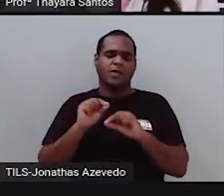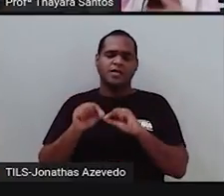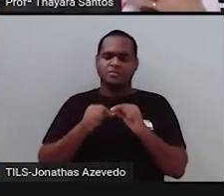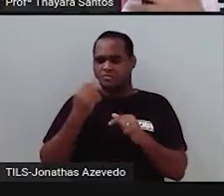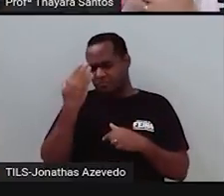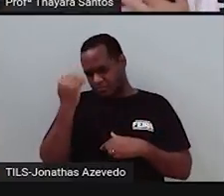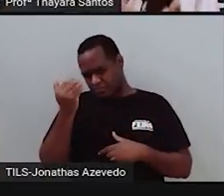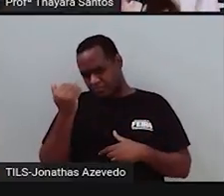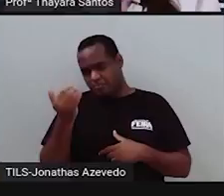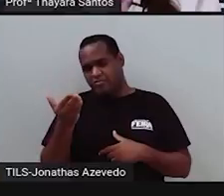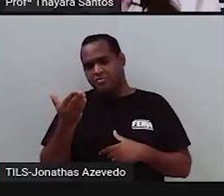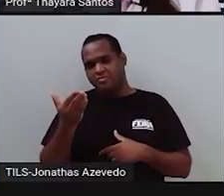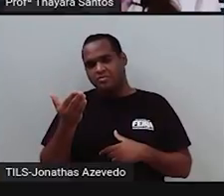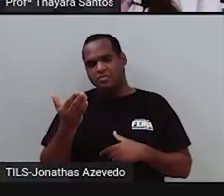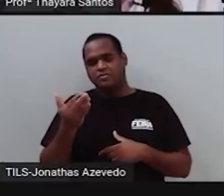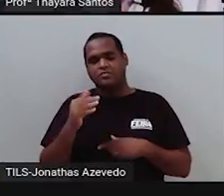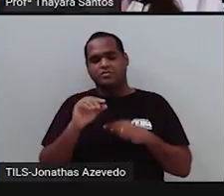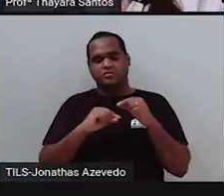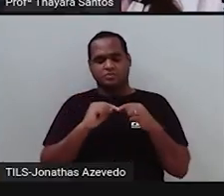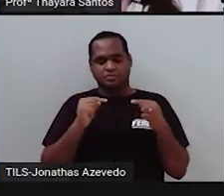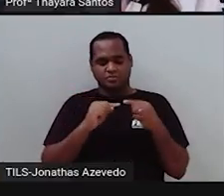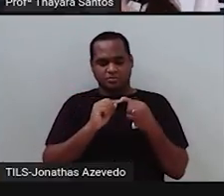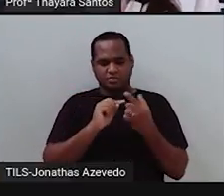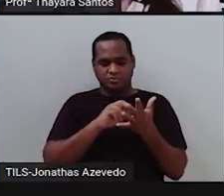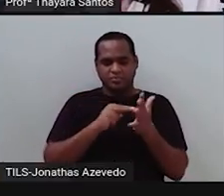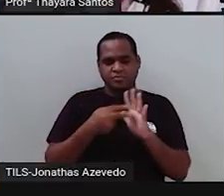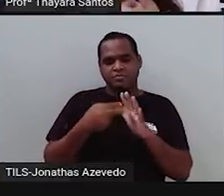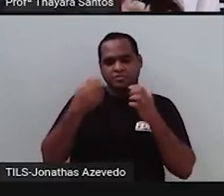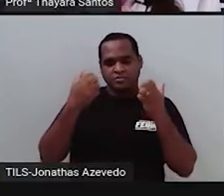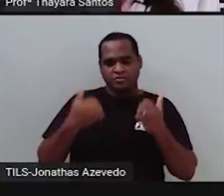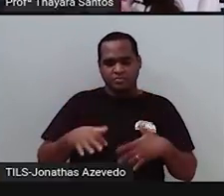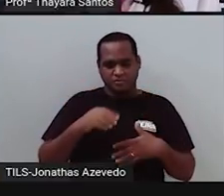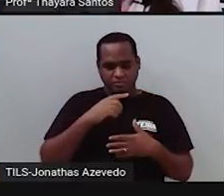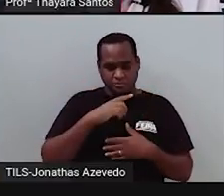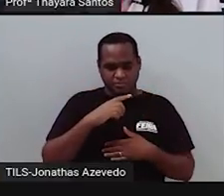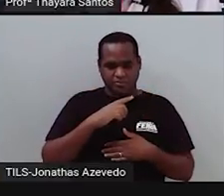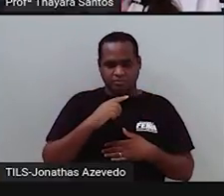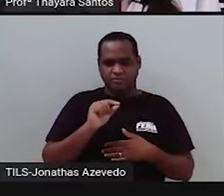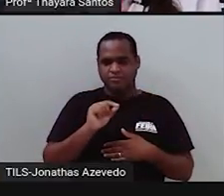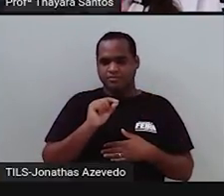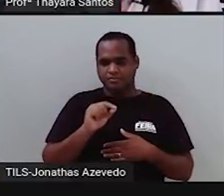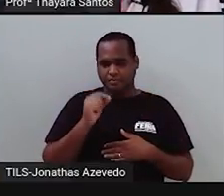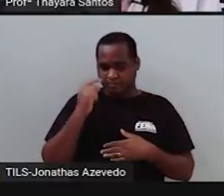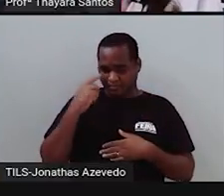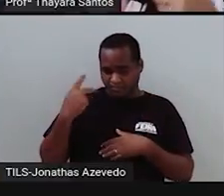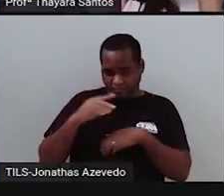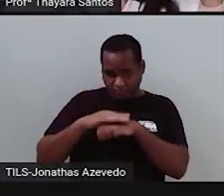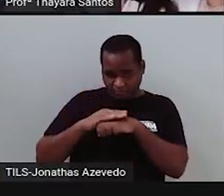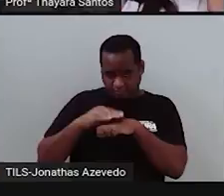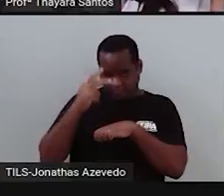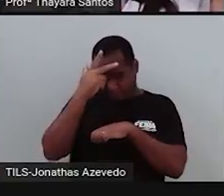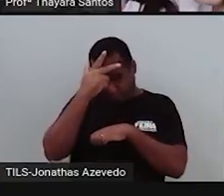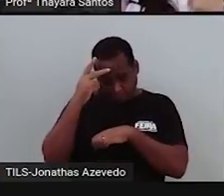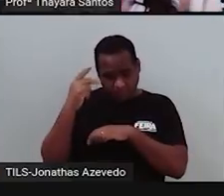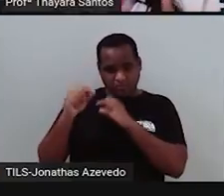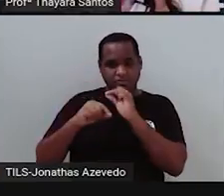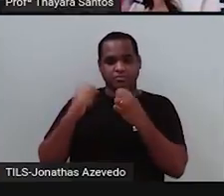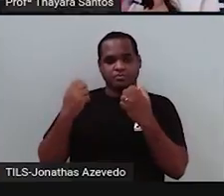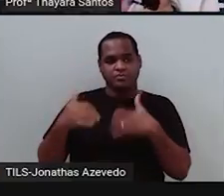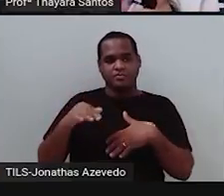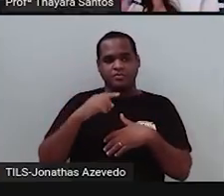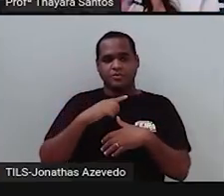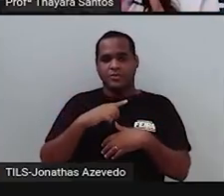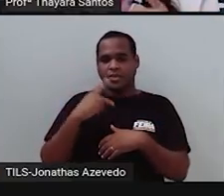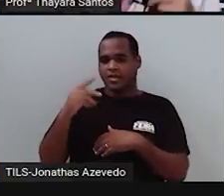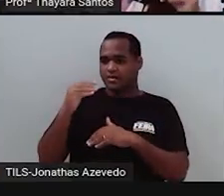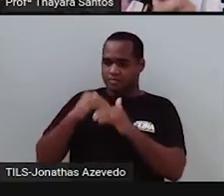isso? Heterozigoto quer dizer que para aquela característica, aquele indivíduo tem um gene dominante e um